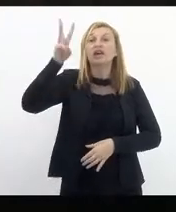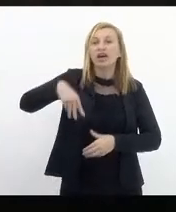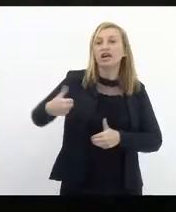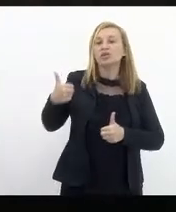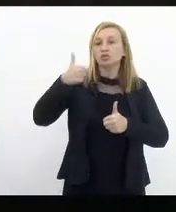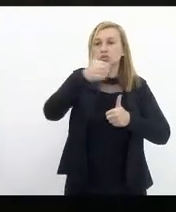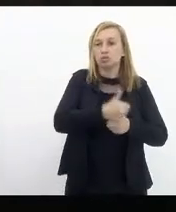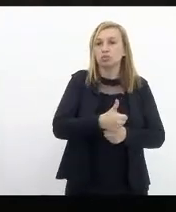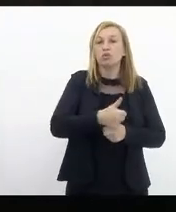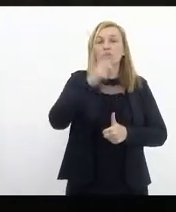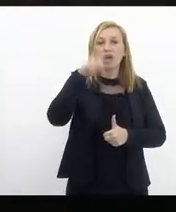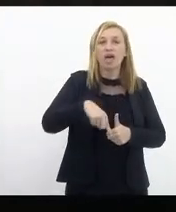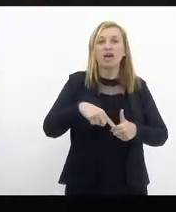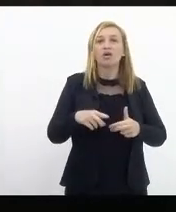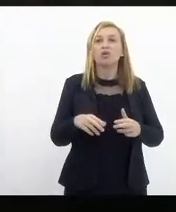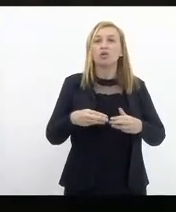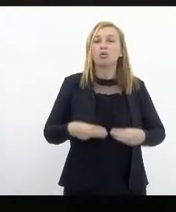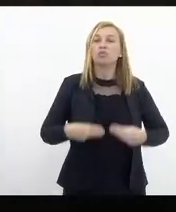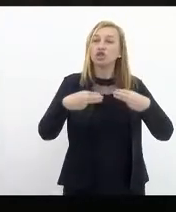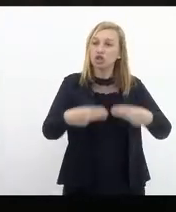é o ministro